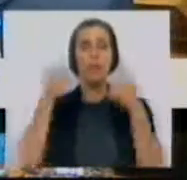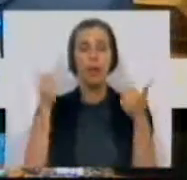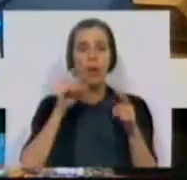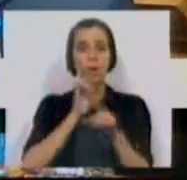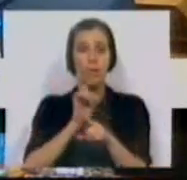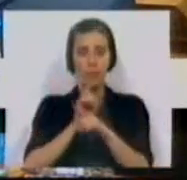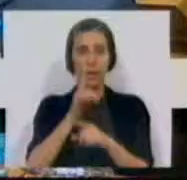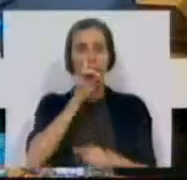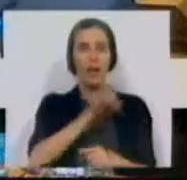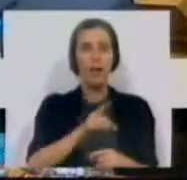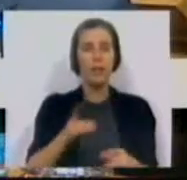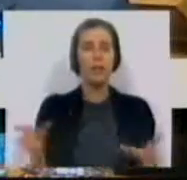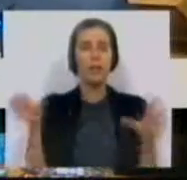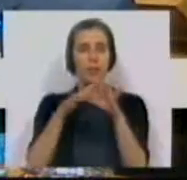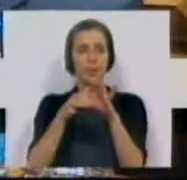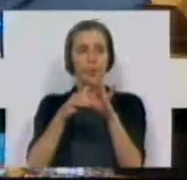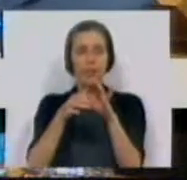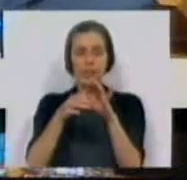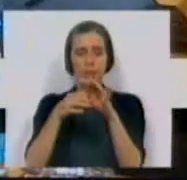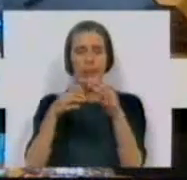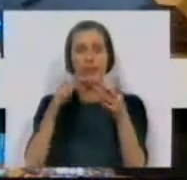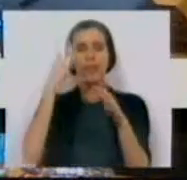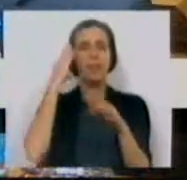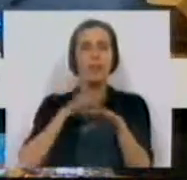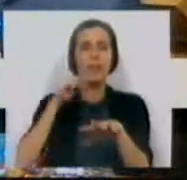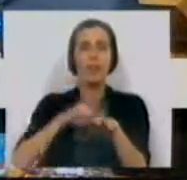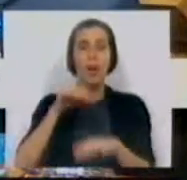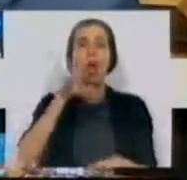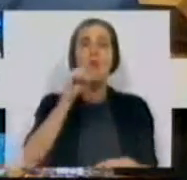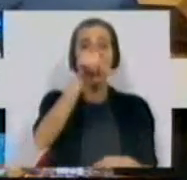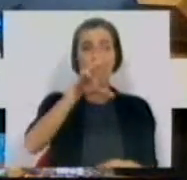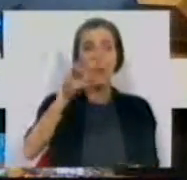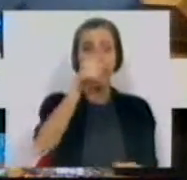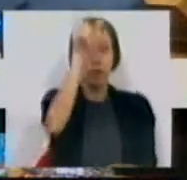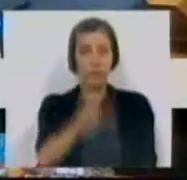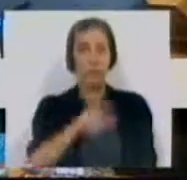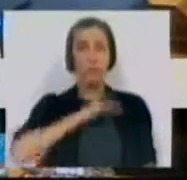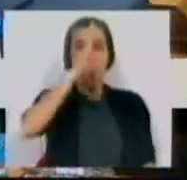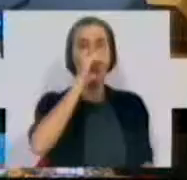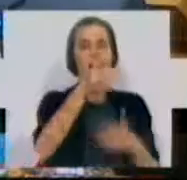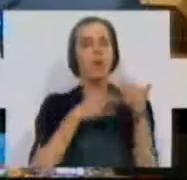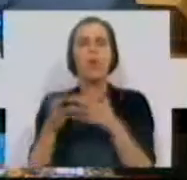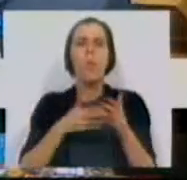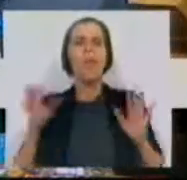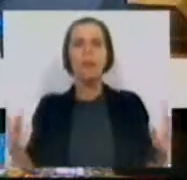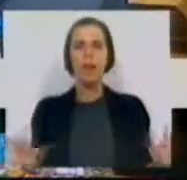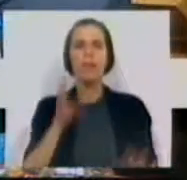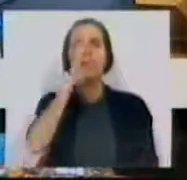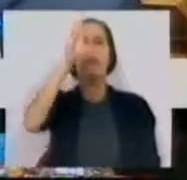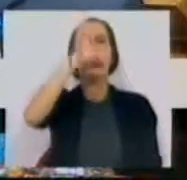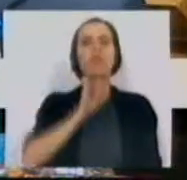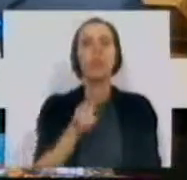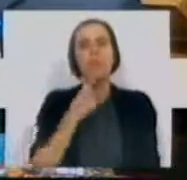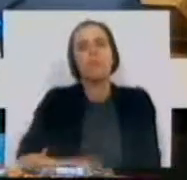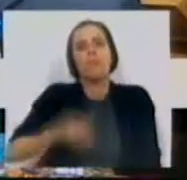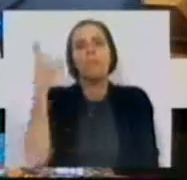a Alemanha e que a própria Suécia. Para nome crato, para si, Sr. Ministro, não interessa se o Estado teve